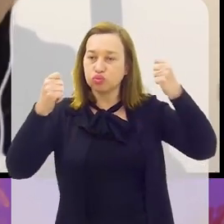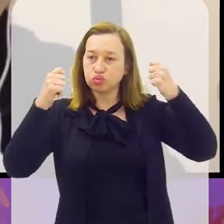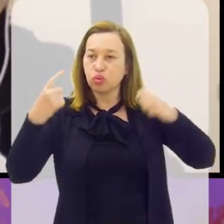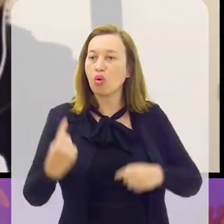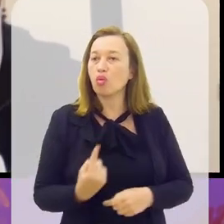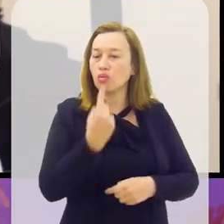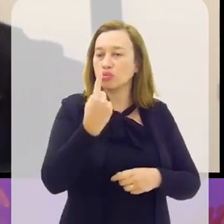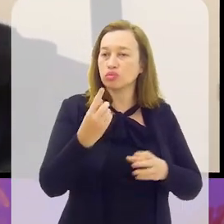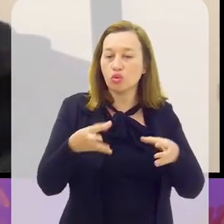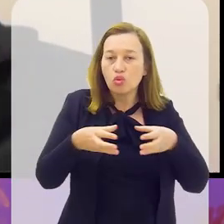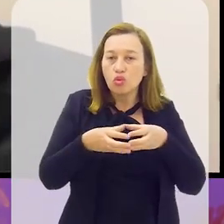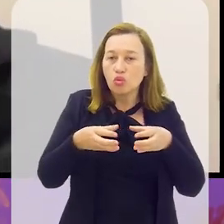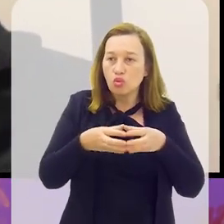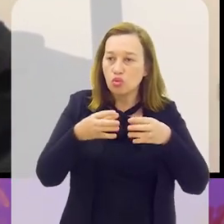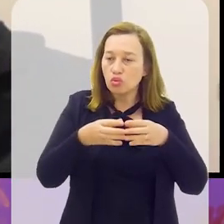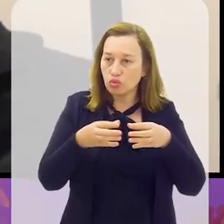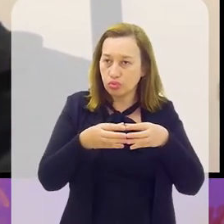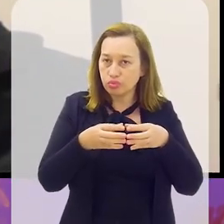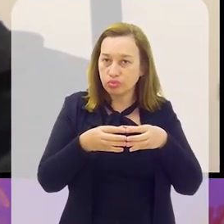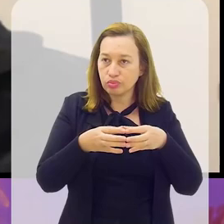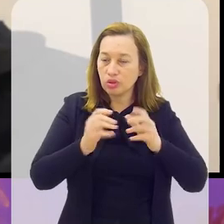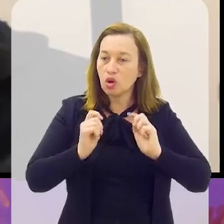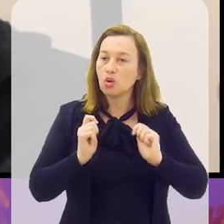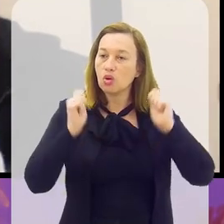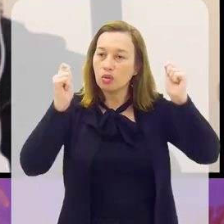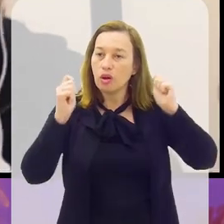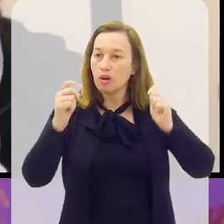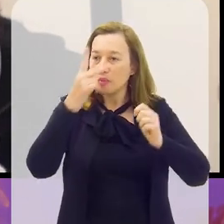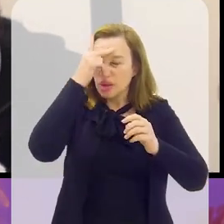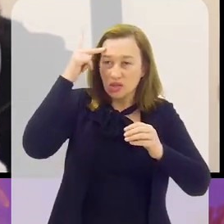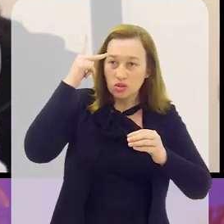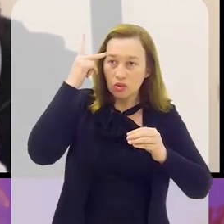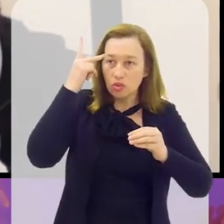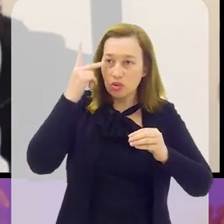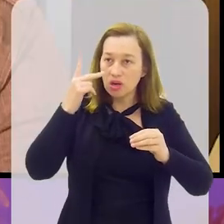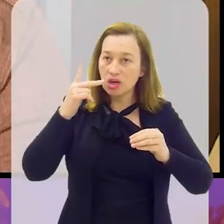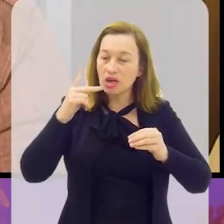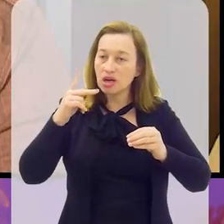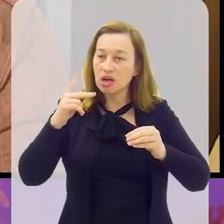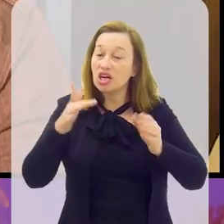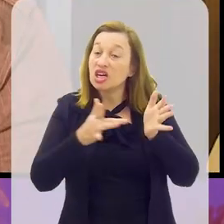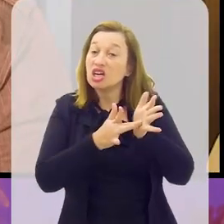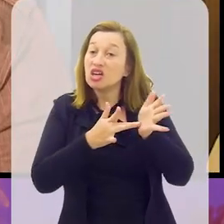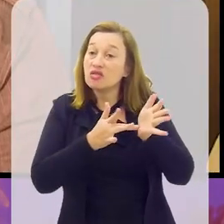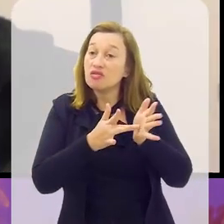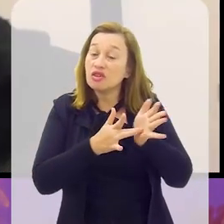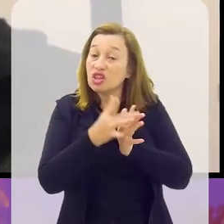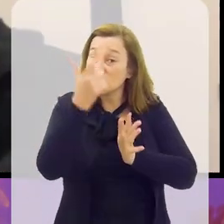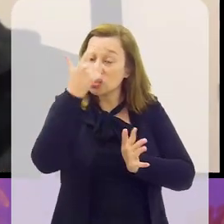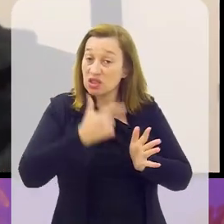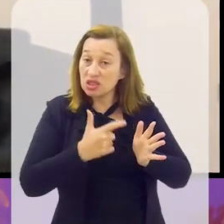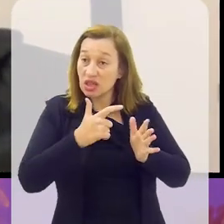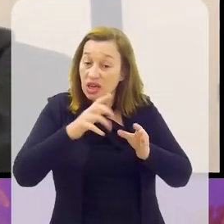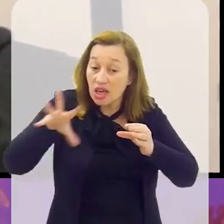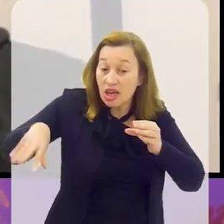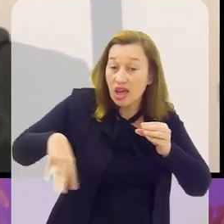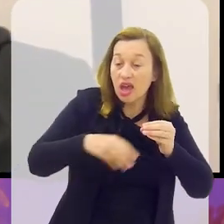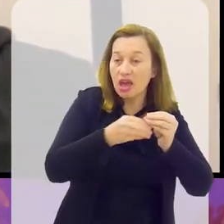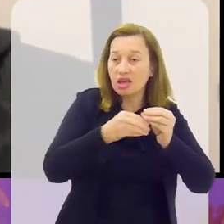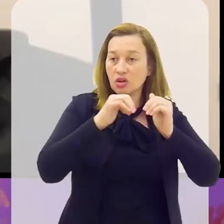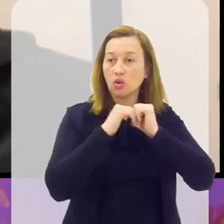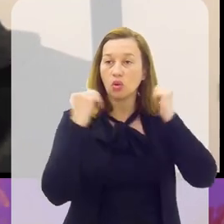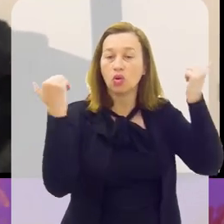a torcida única criou uma nova categoria de torcedor, que é o infiltrado. Esse infiltrado corre risco dentro do